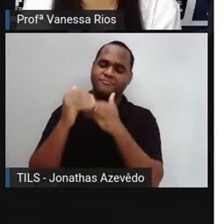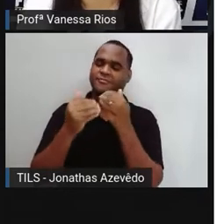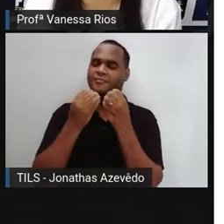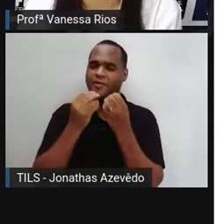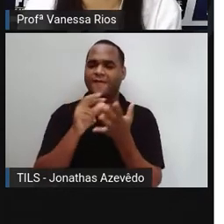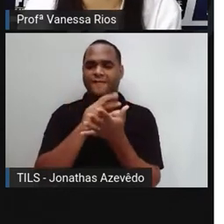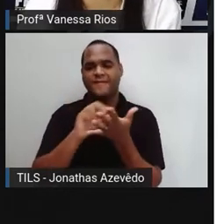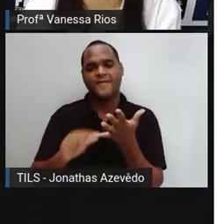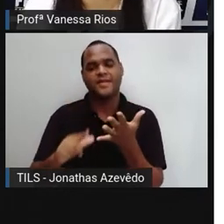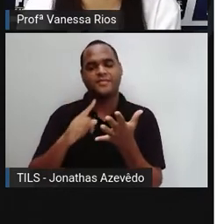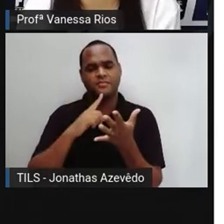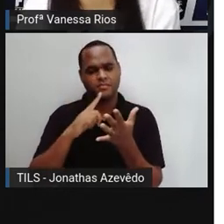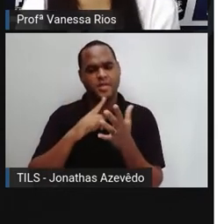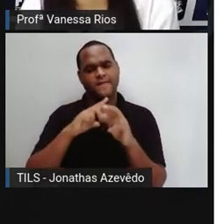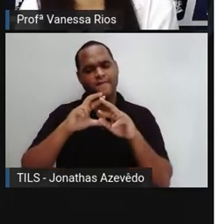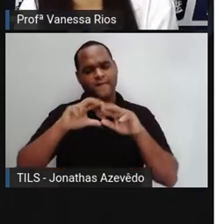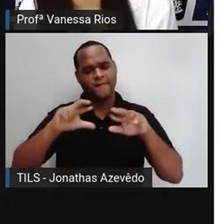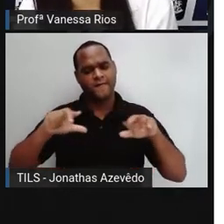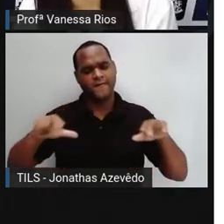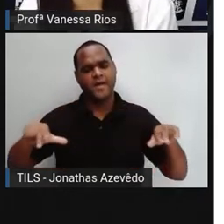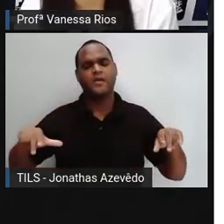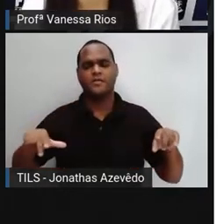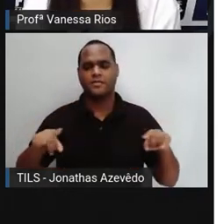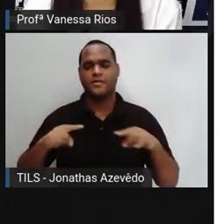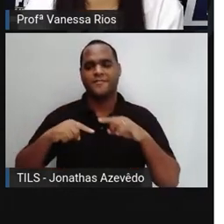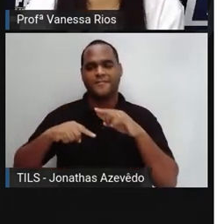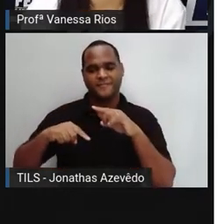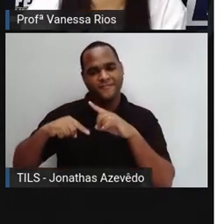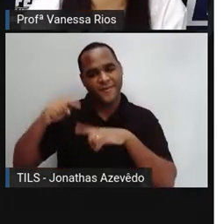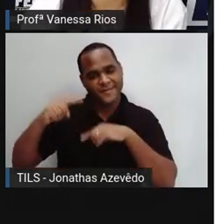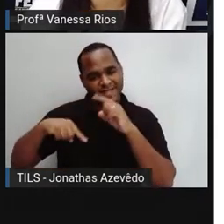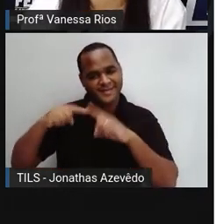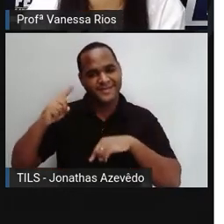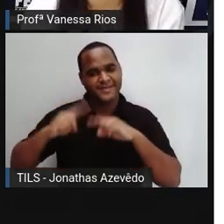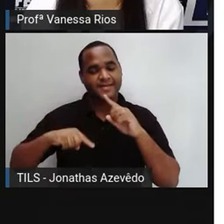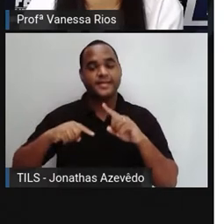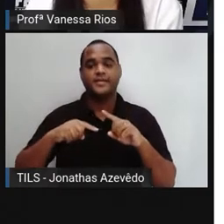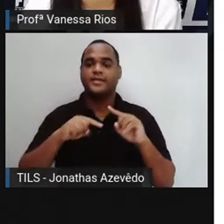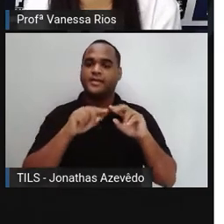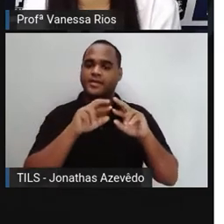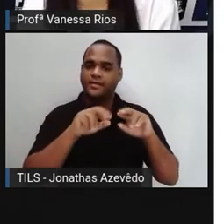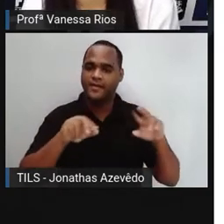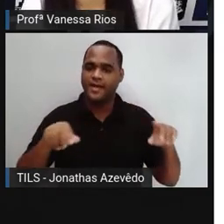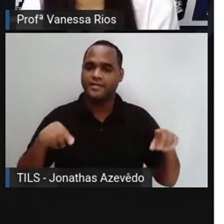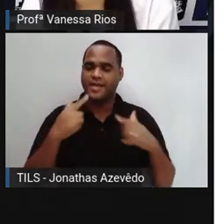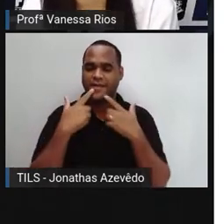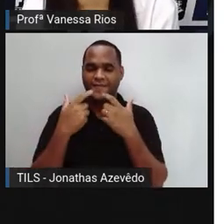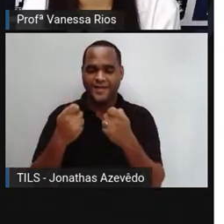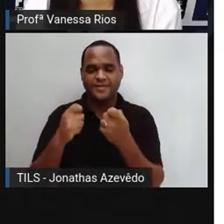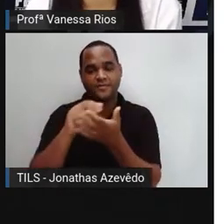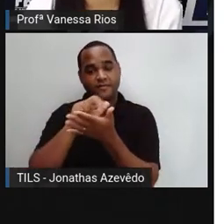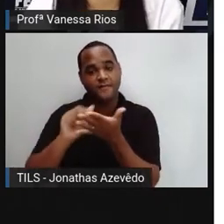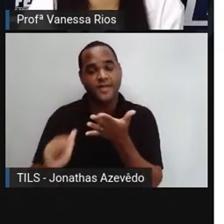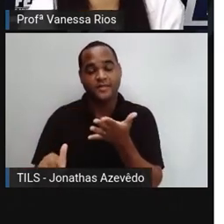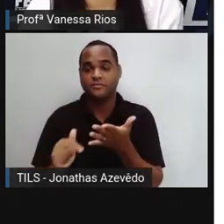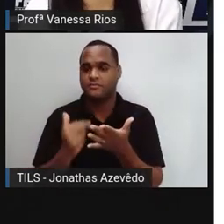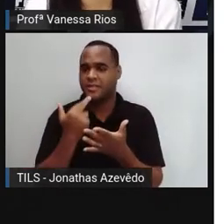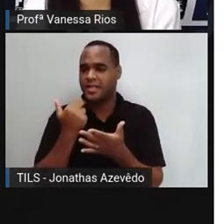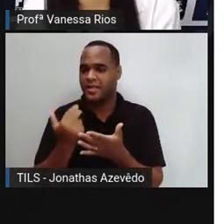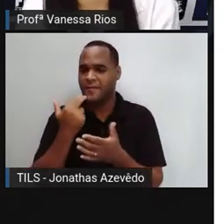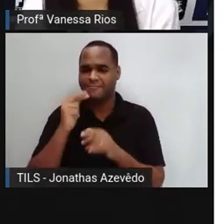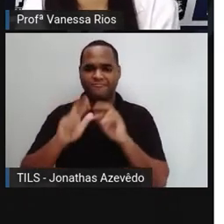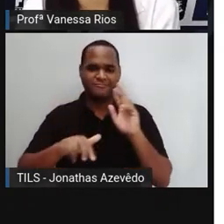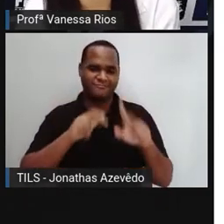signos, não é? Diferentes, porque existem diferentes tipos de linguagem, mas o que a gente